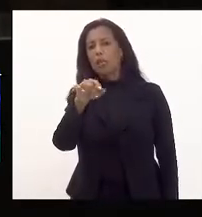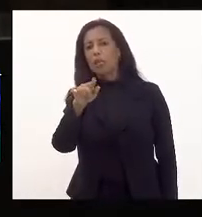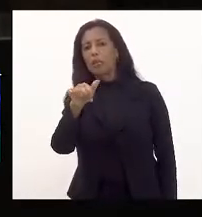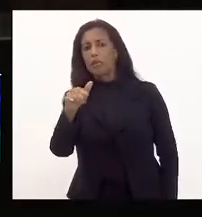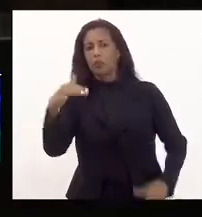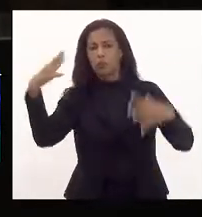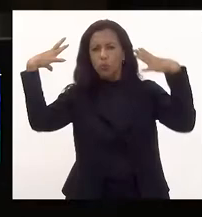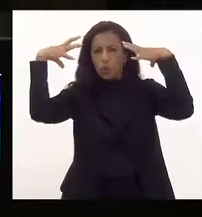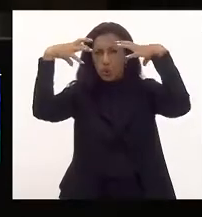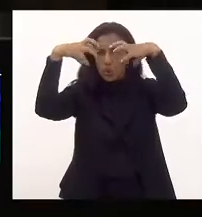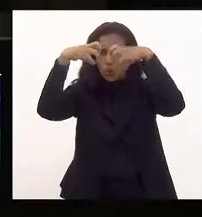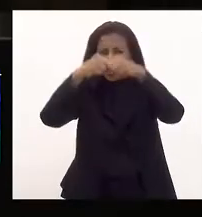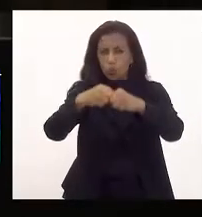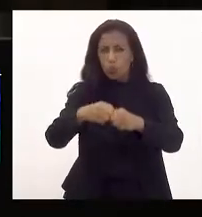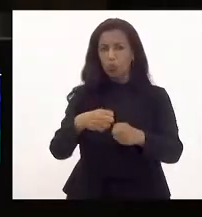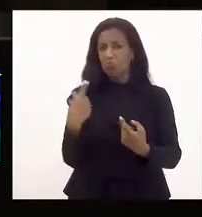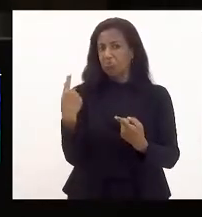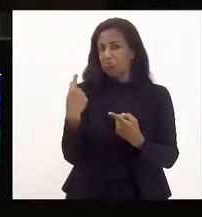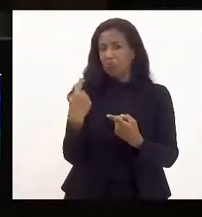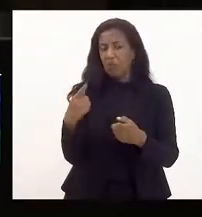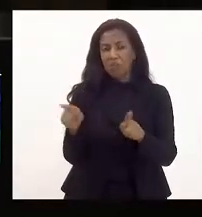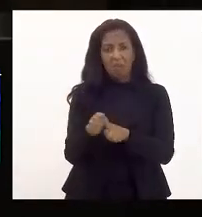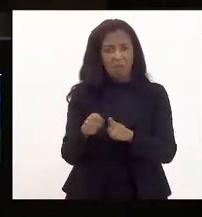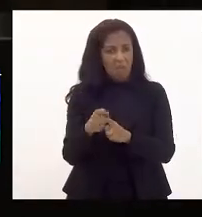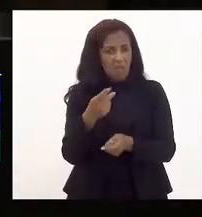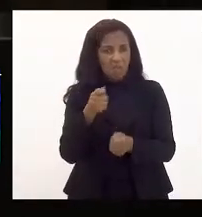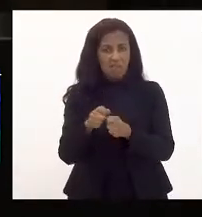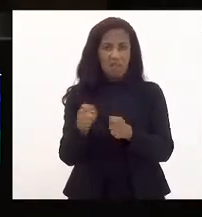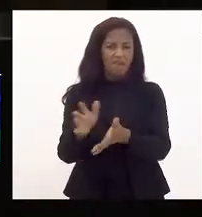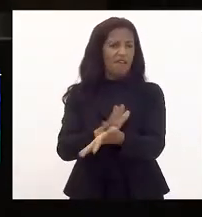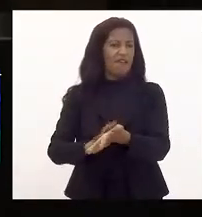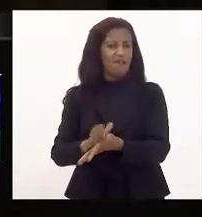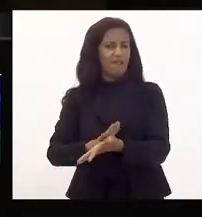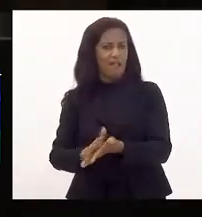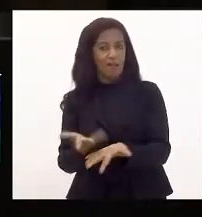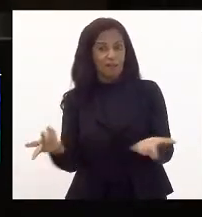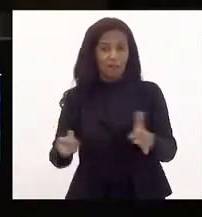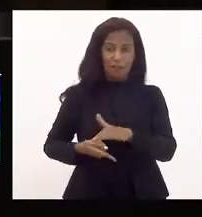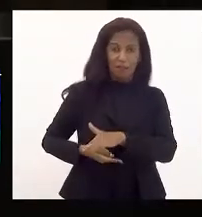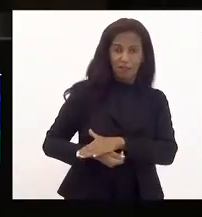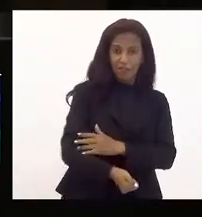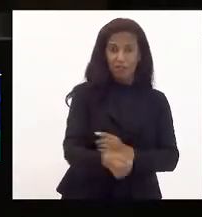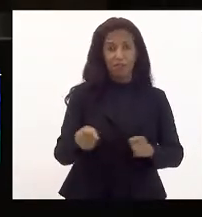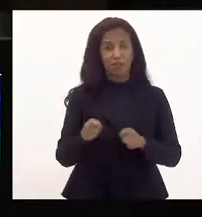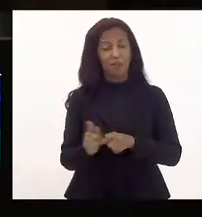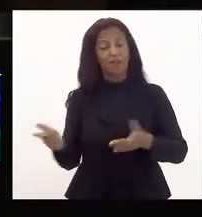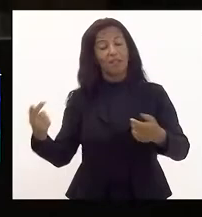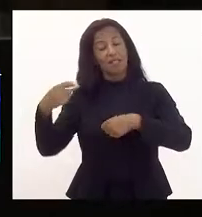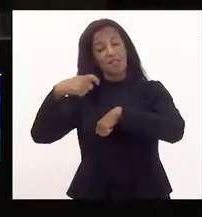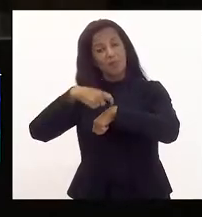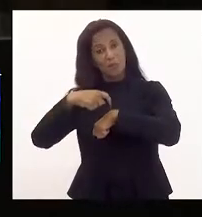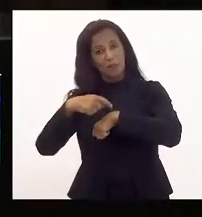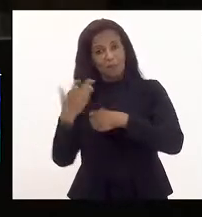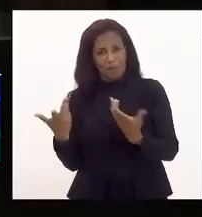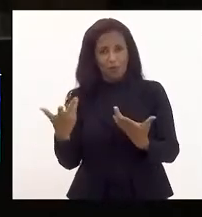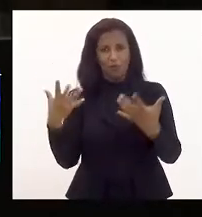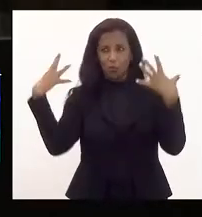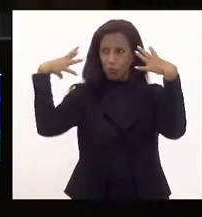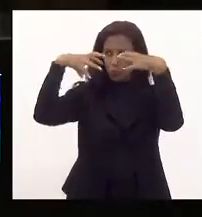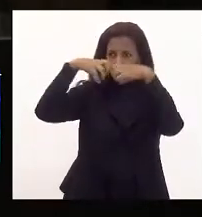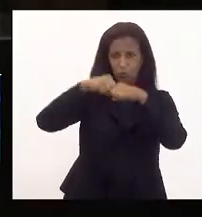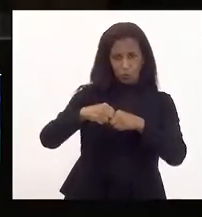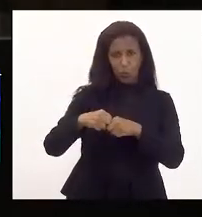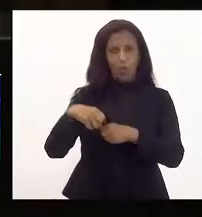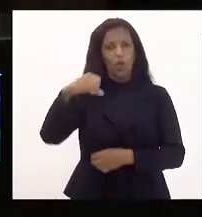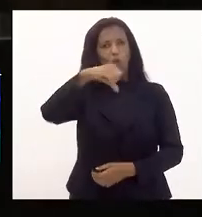corre risco ali o tempo todo e também foi feita através de investimento. Então, nesse momento de tanta penúria e